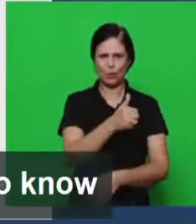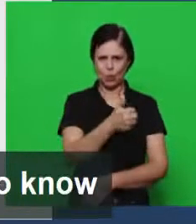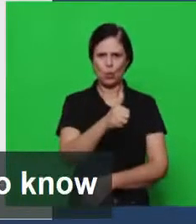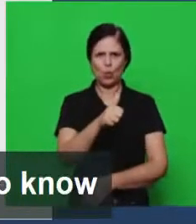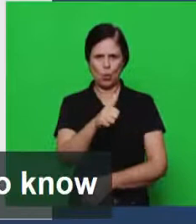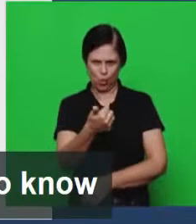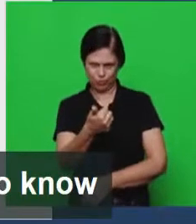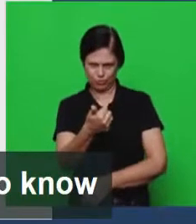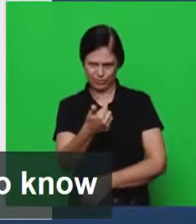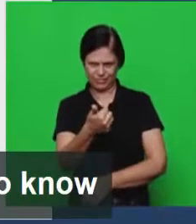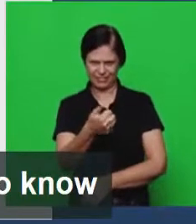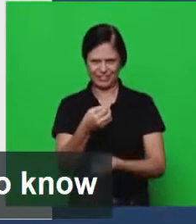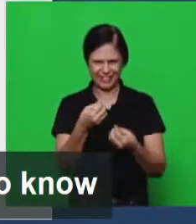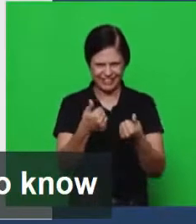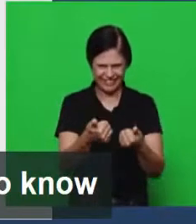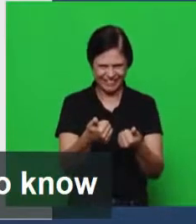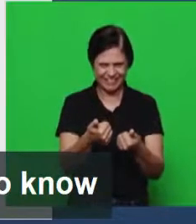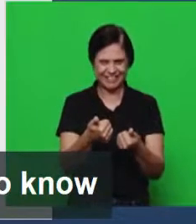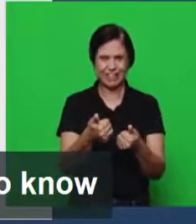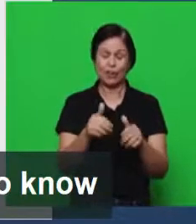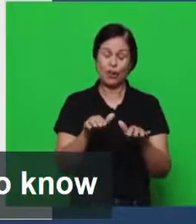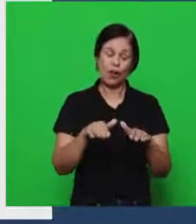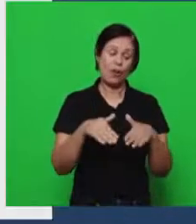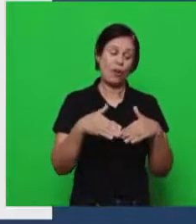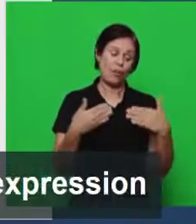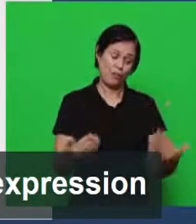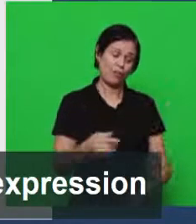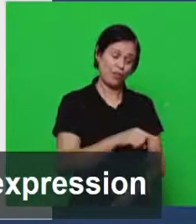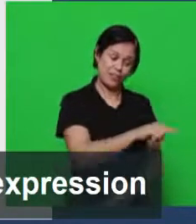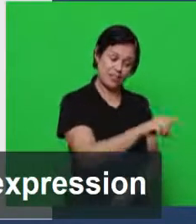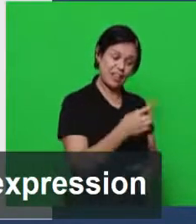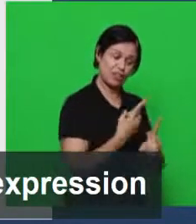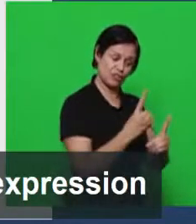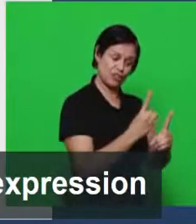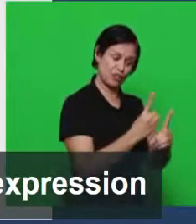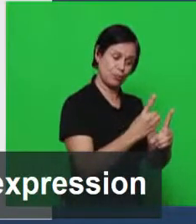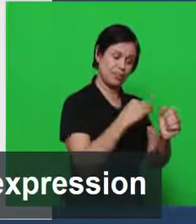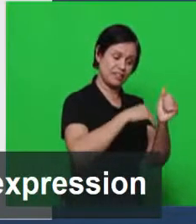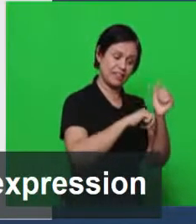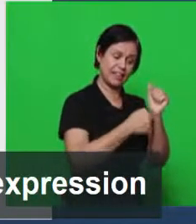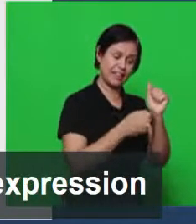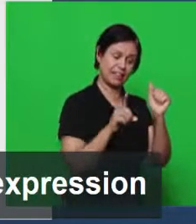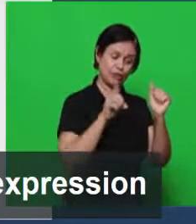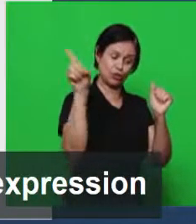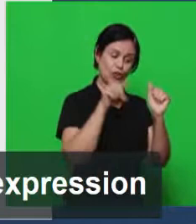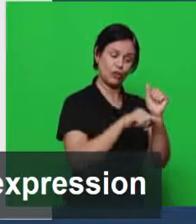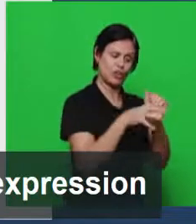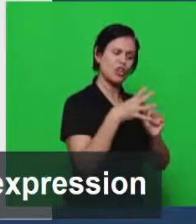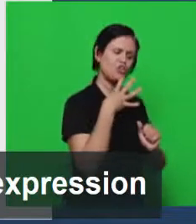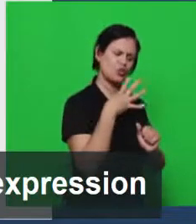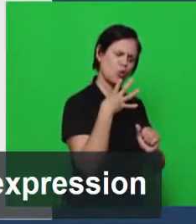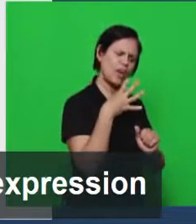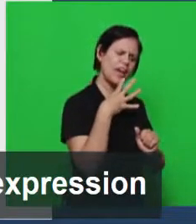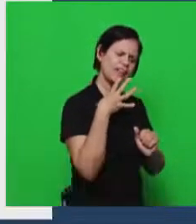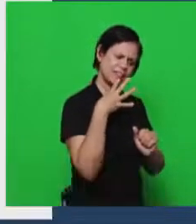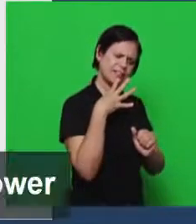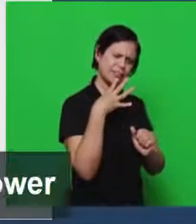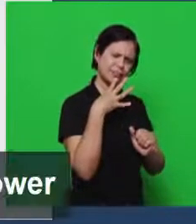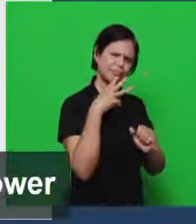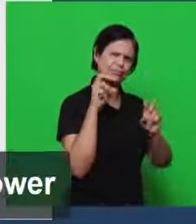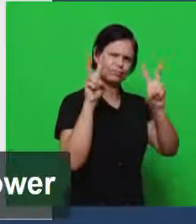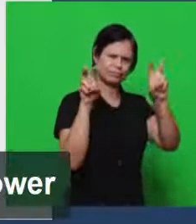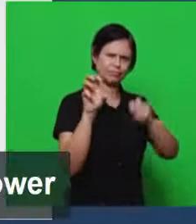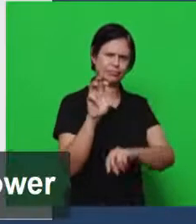do capítulo 13 então a voz é dado conhecer os mistérios do reino dos céus é a expressão